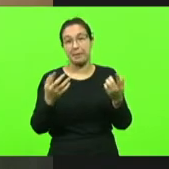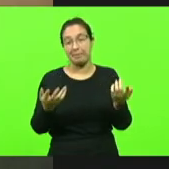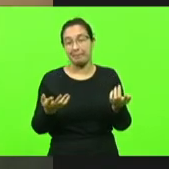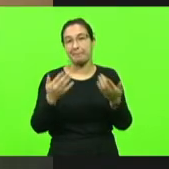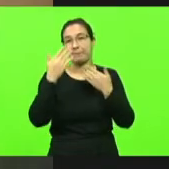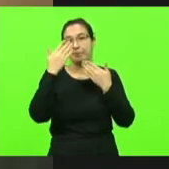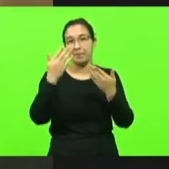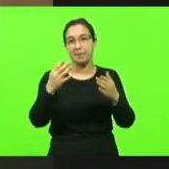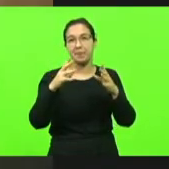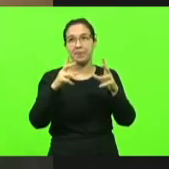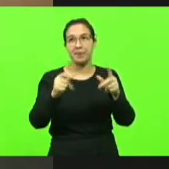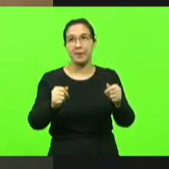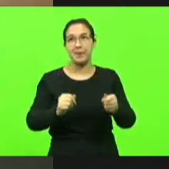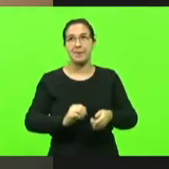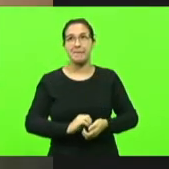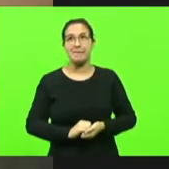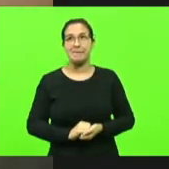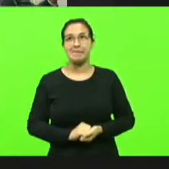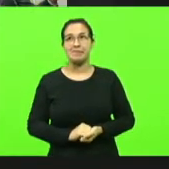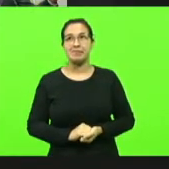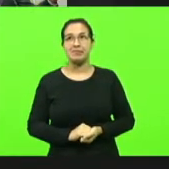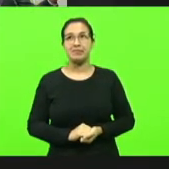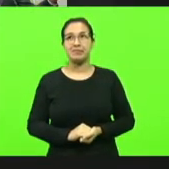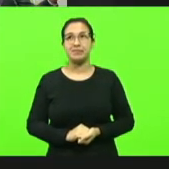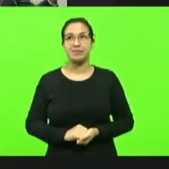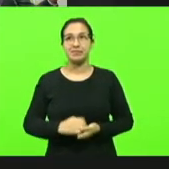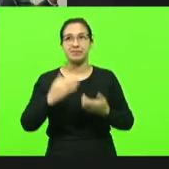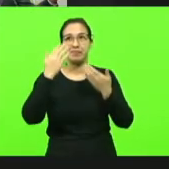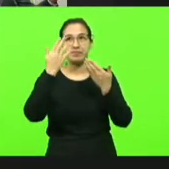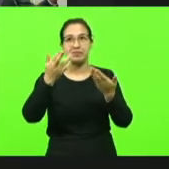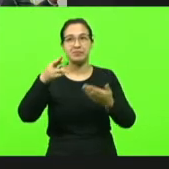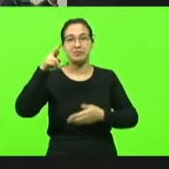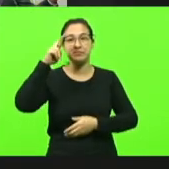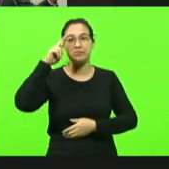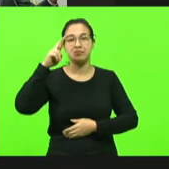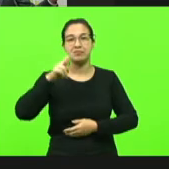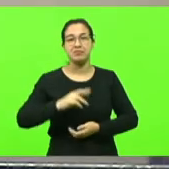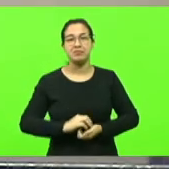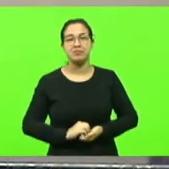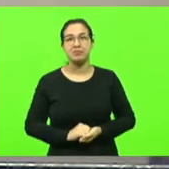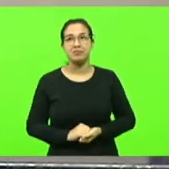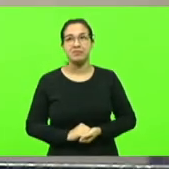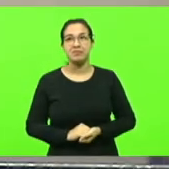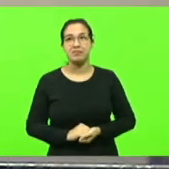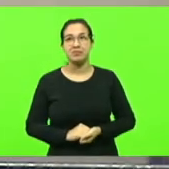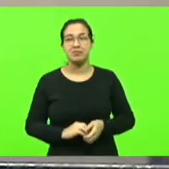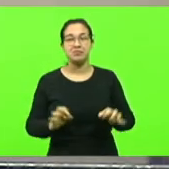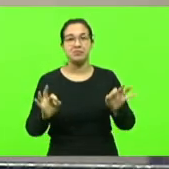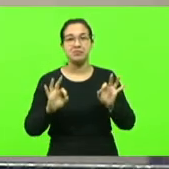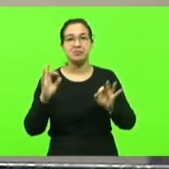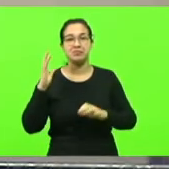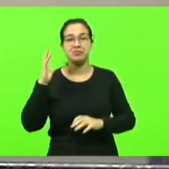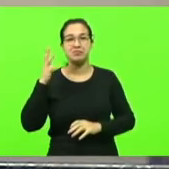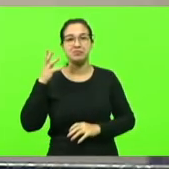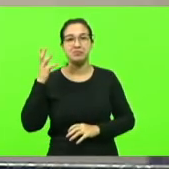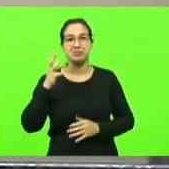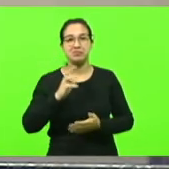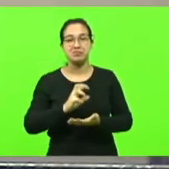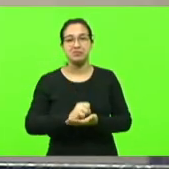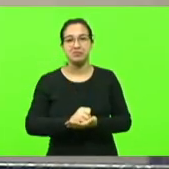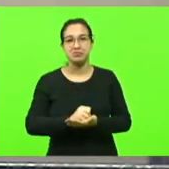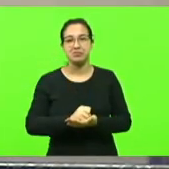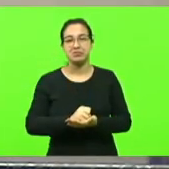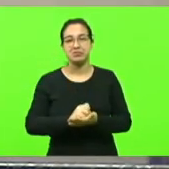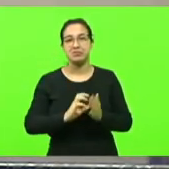todos muito obrigado obrigado deputado floriano não havendo mais oradores inscritos no